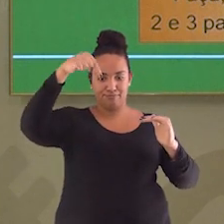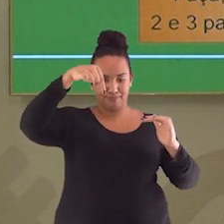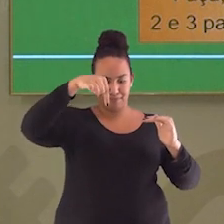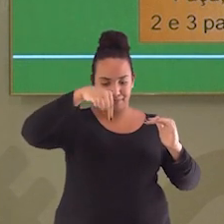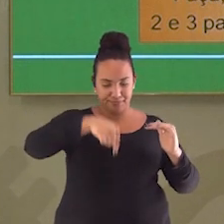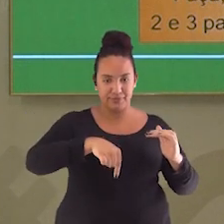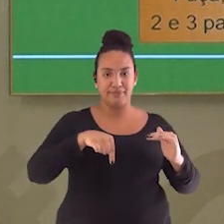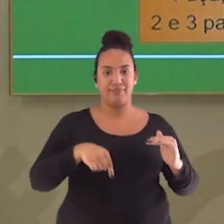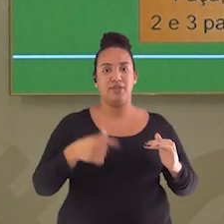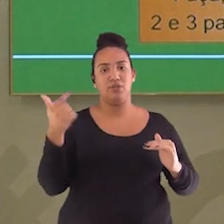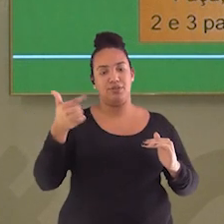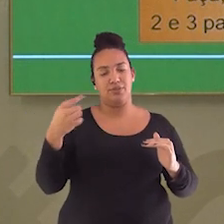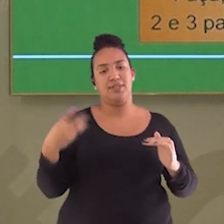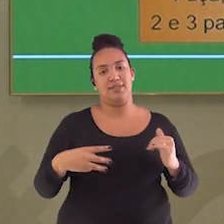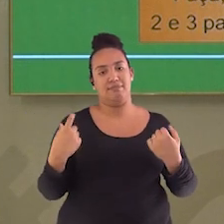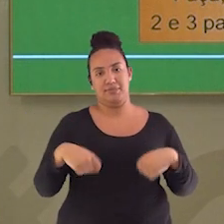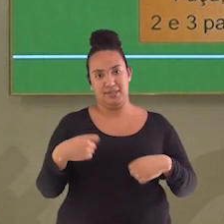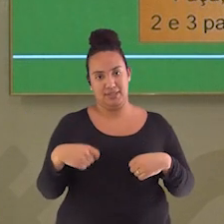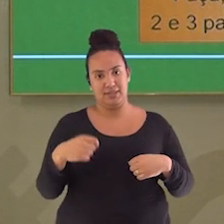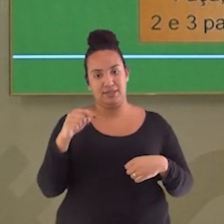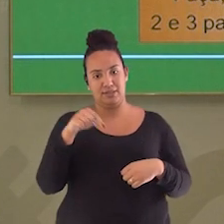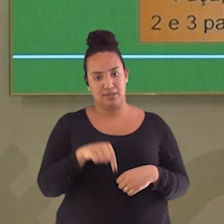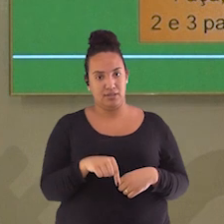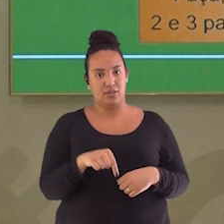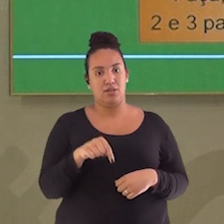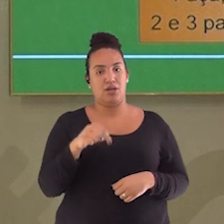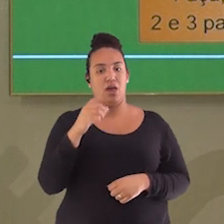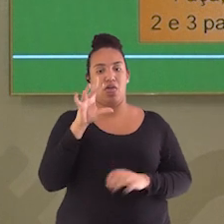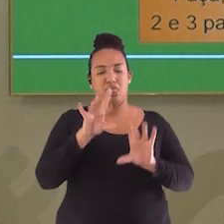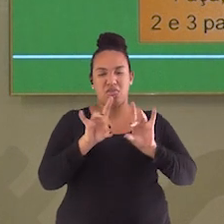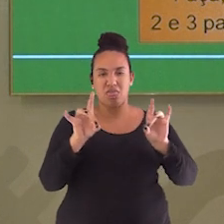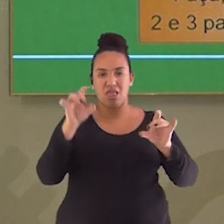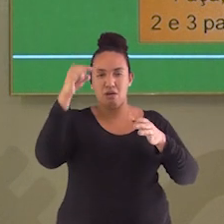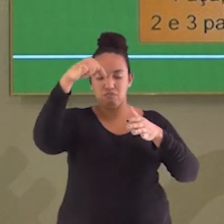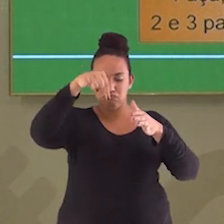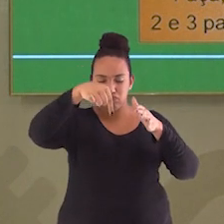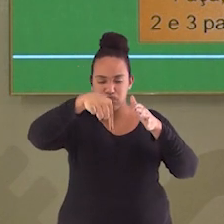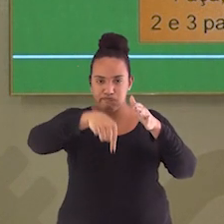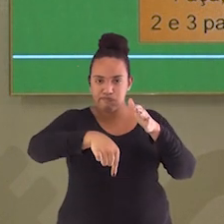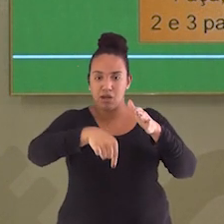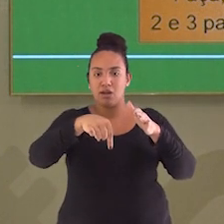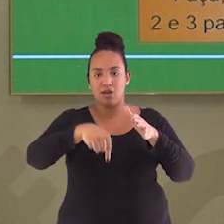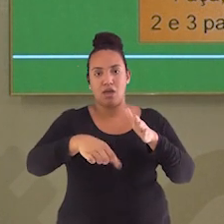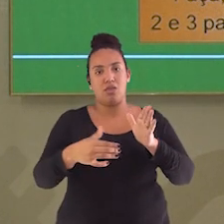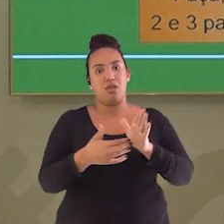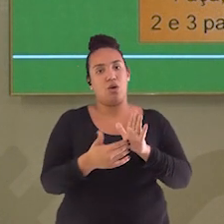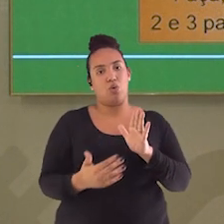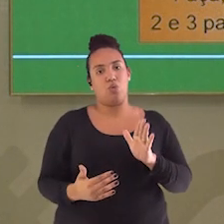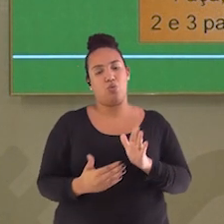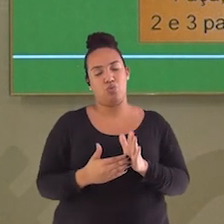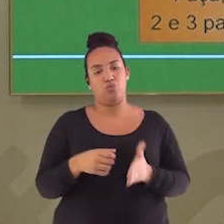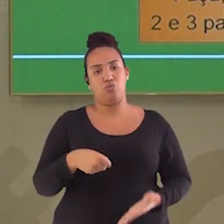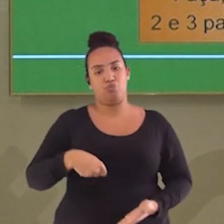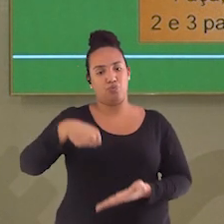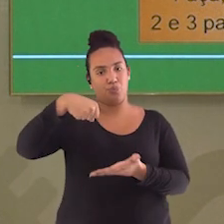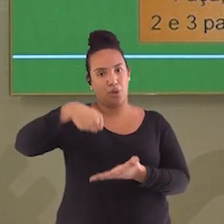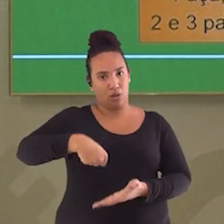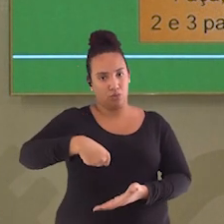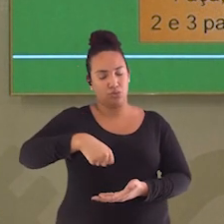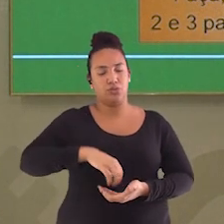o segundo e o terceiro, eles vão receber o resíduo orgânico que vai vir do primeiro balde, bom?